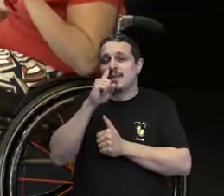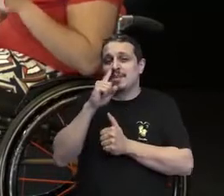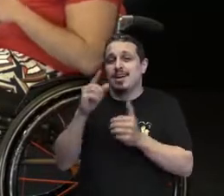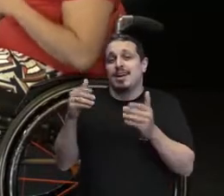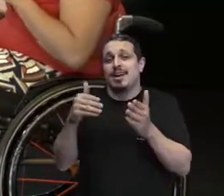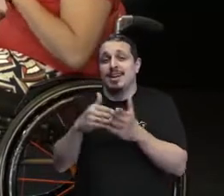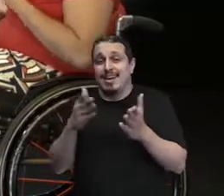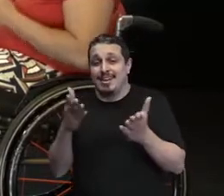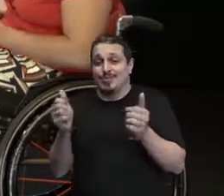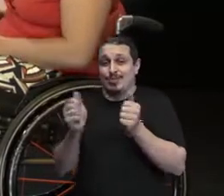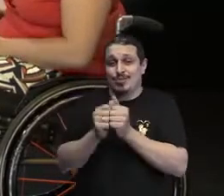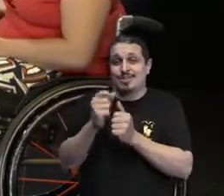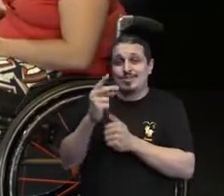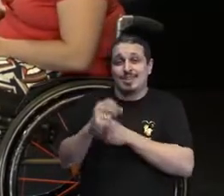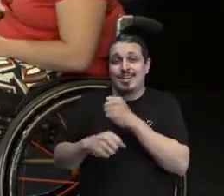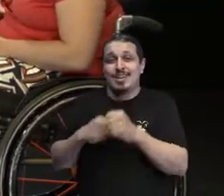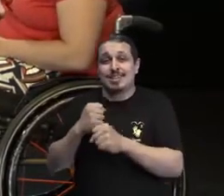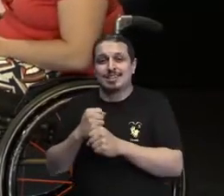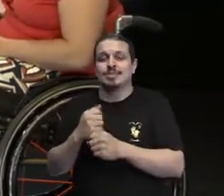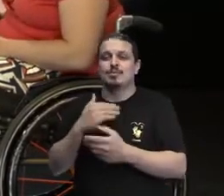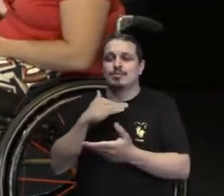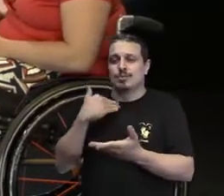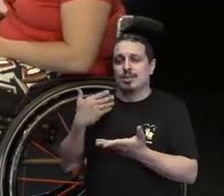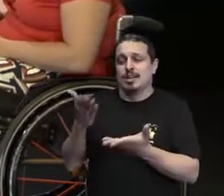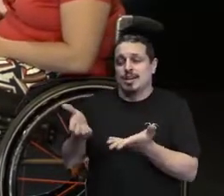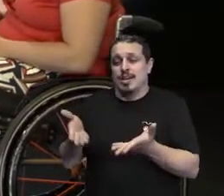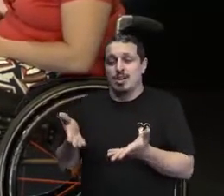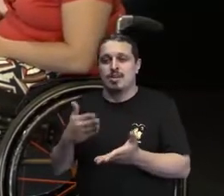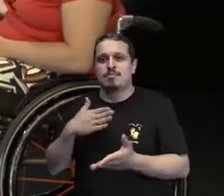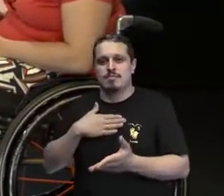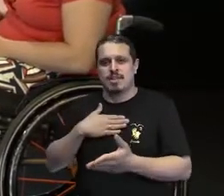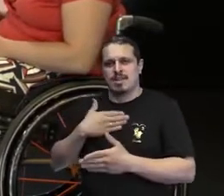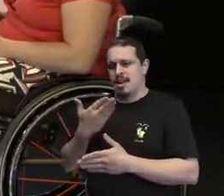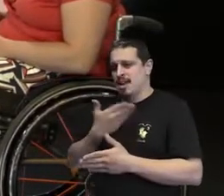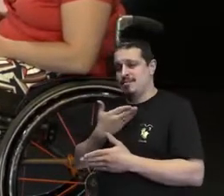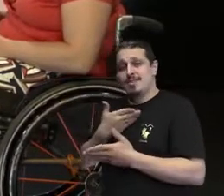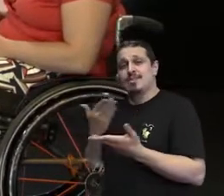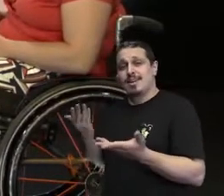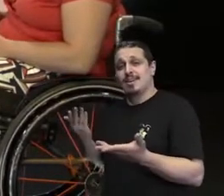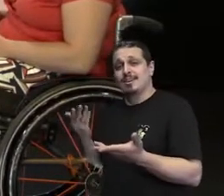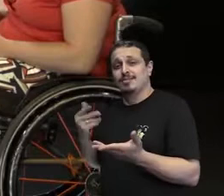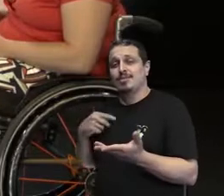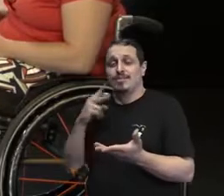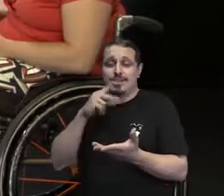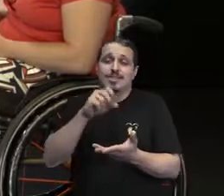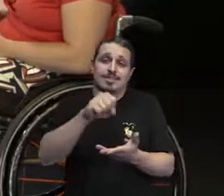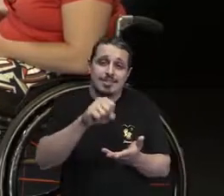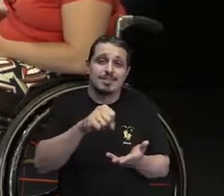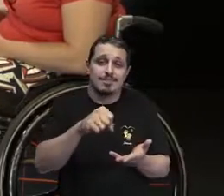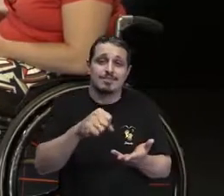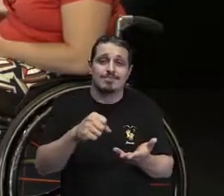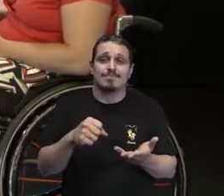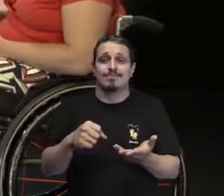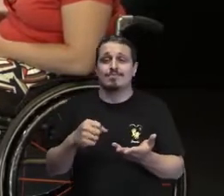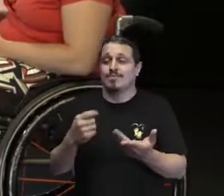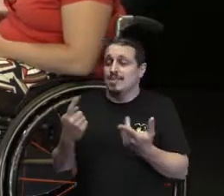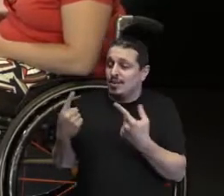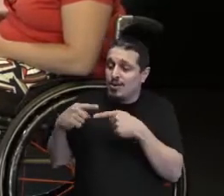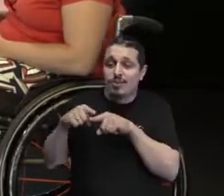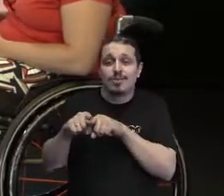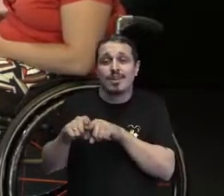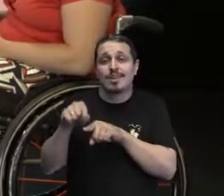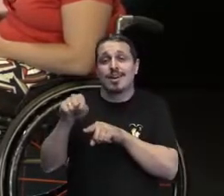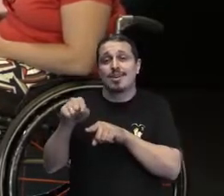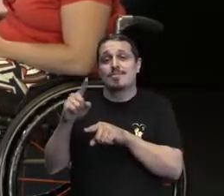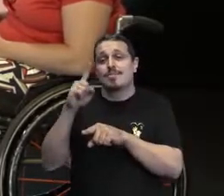dois anos. Minha amiga e companheira. Nossa senhora, como é importante, né, ter uma parceira de vida como a mãe por perto. É verdade.